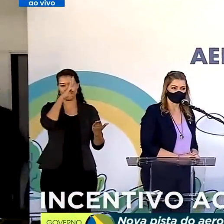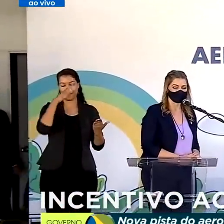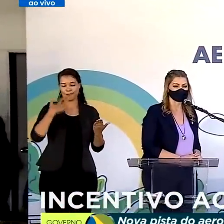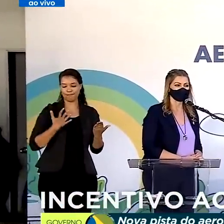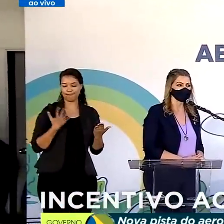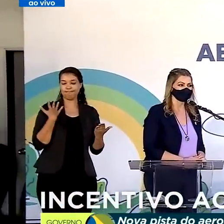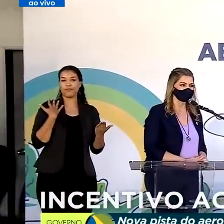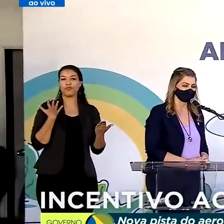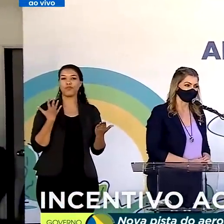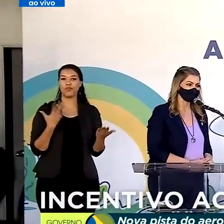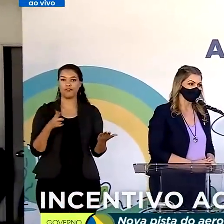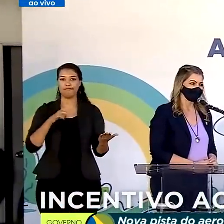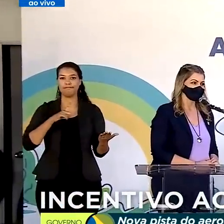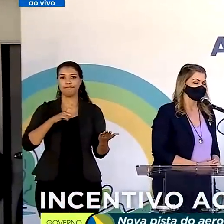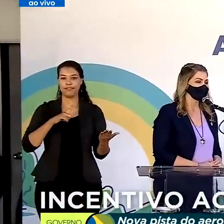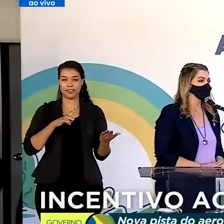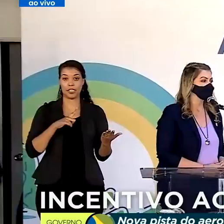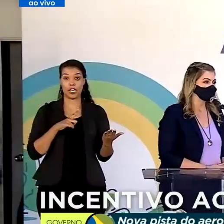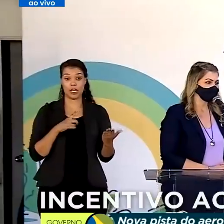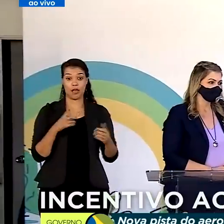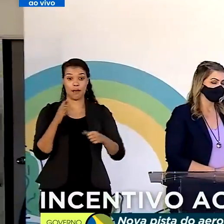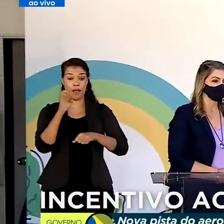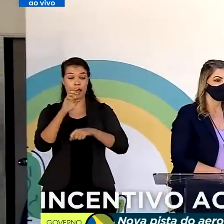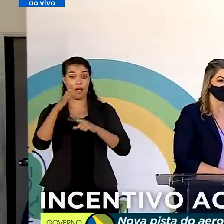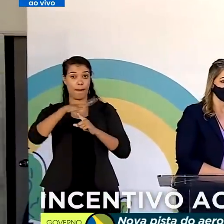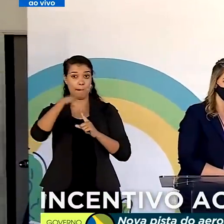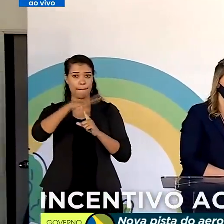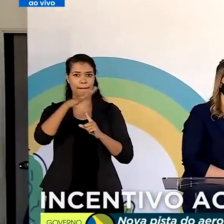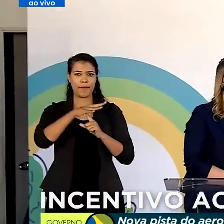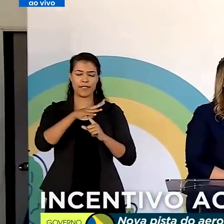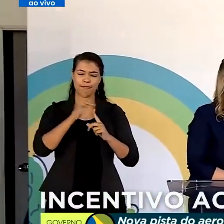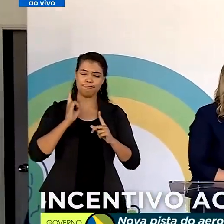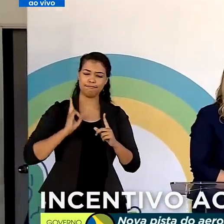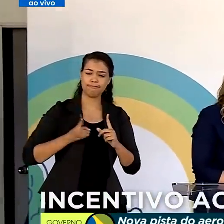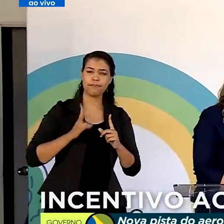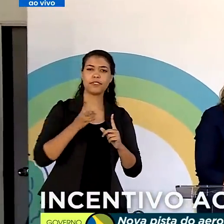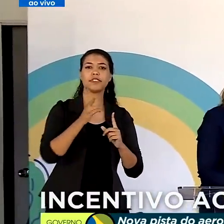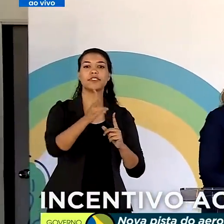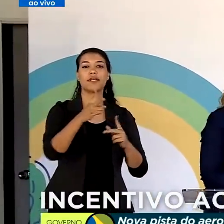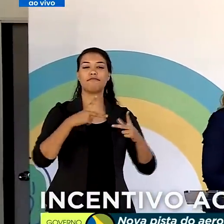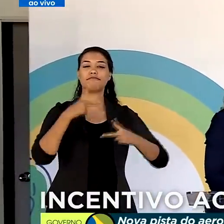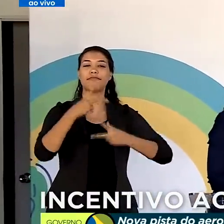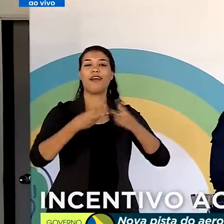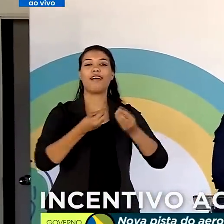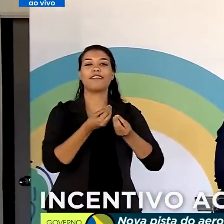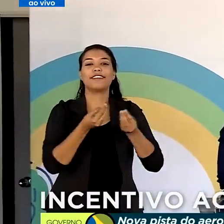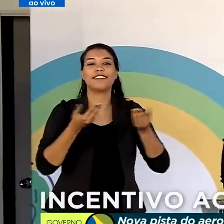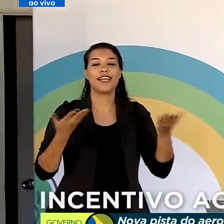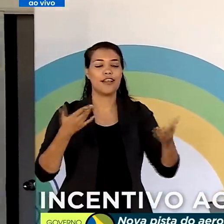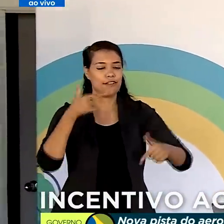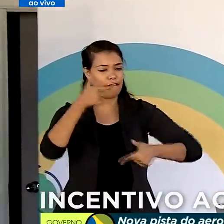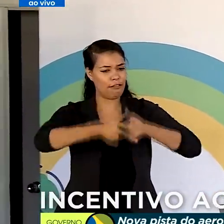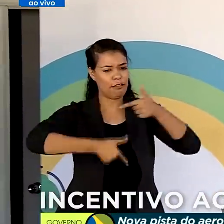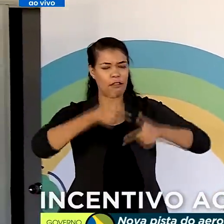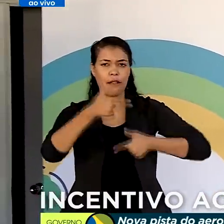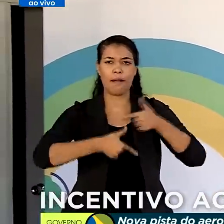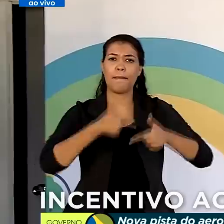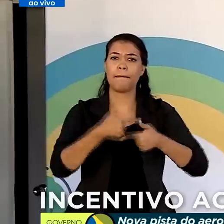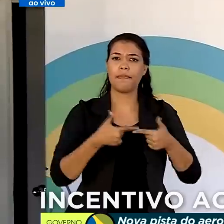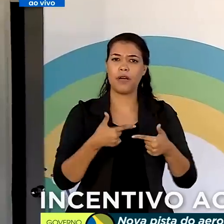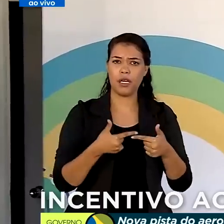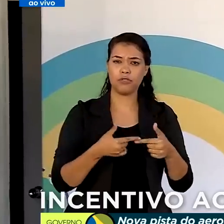honra. O Estado do Paraná está sendo sempre prestigiado e presenteado com um trabalho de honra, dignidade,